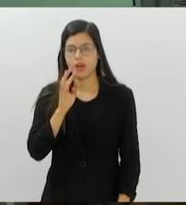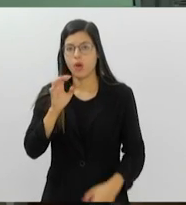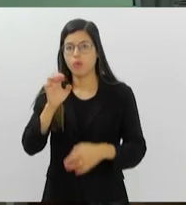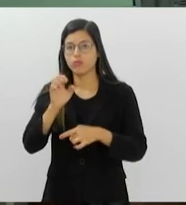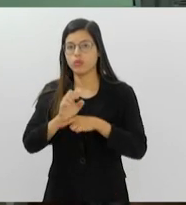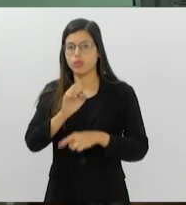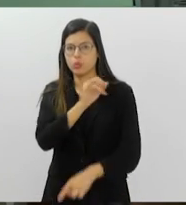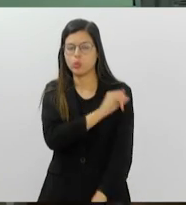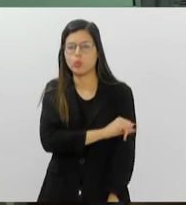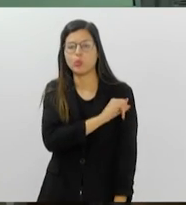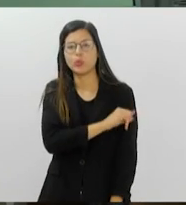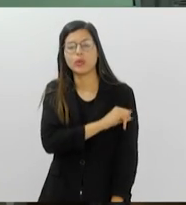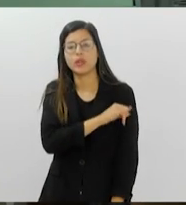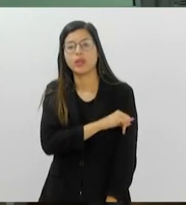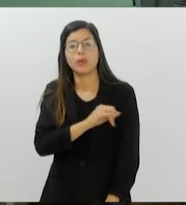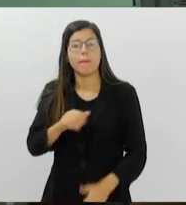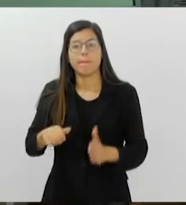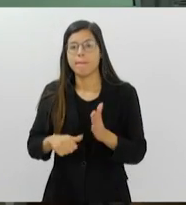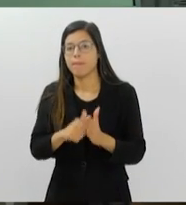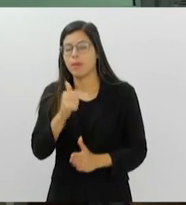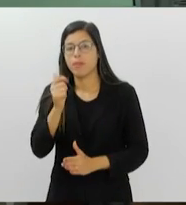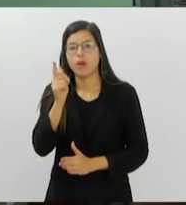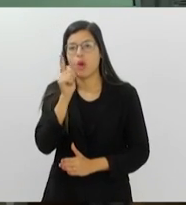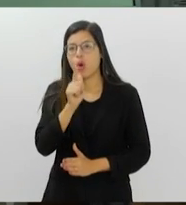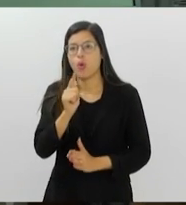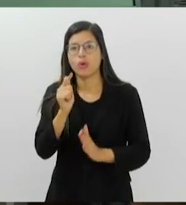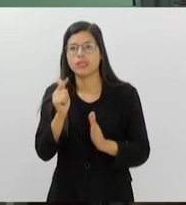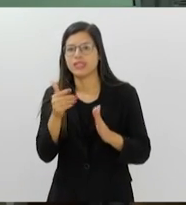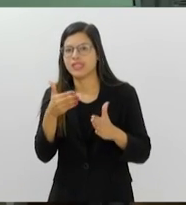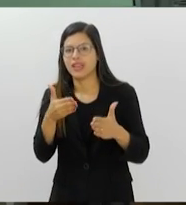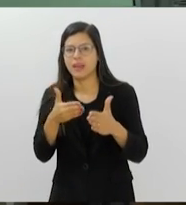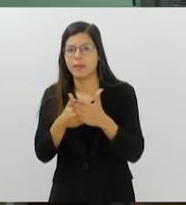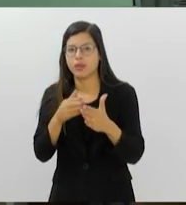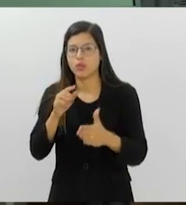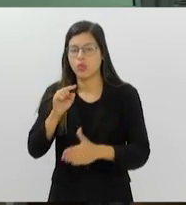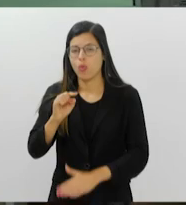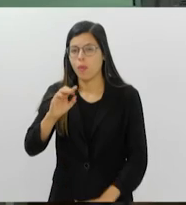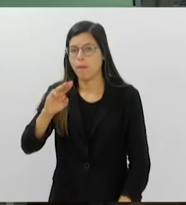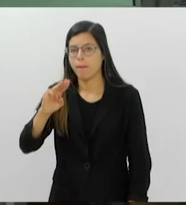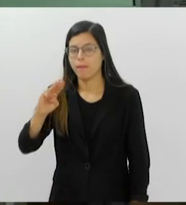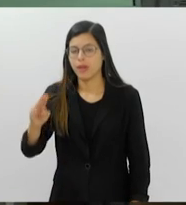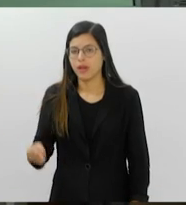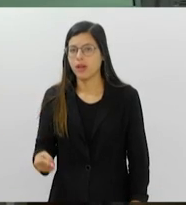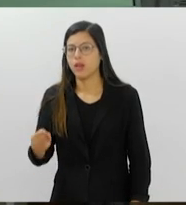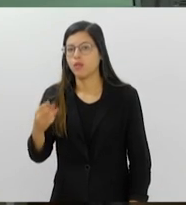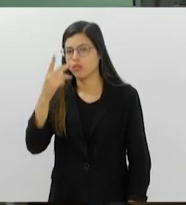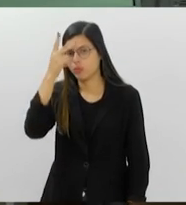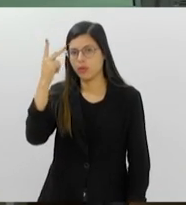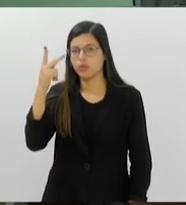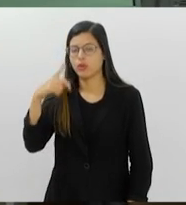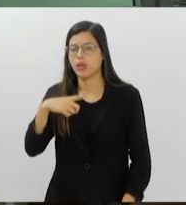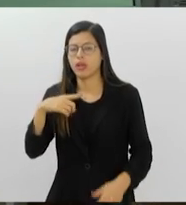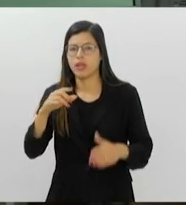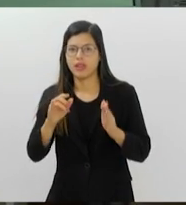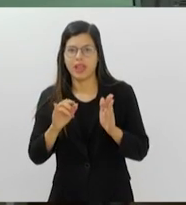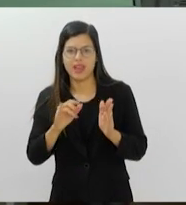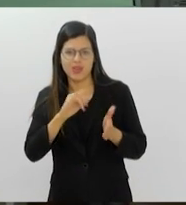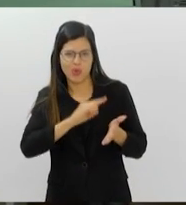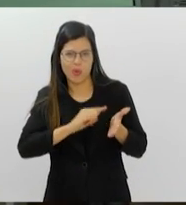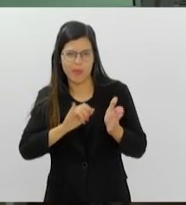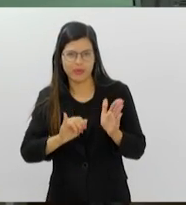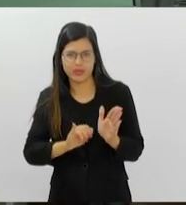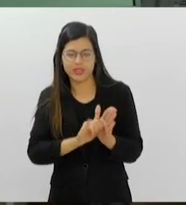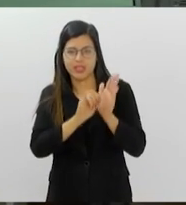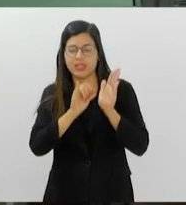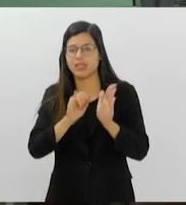Rio de Janeiro foi um dos primeiros a atingir a marca de um milhão de habitantes com a nova carteira de identidade nacional. O